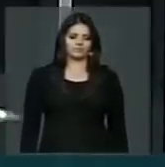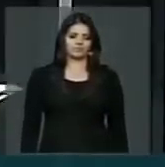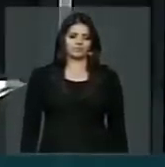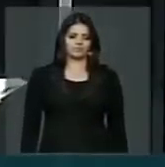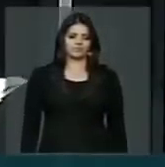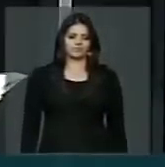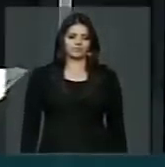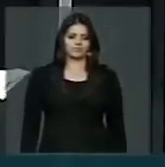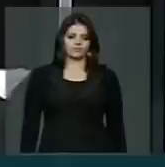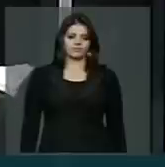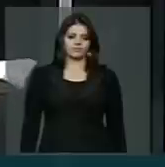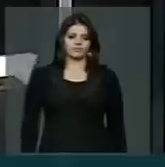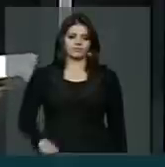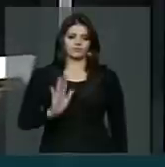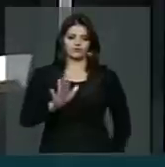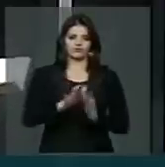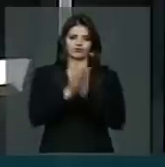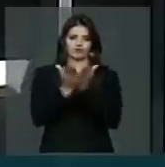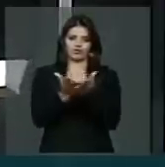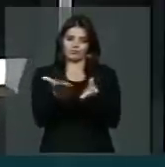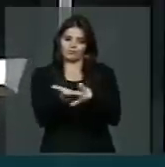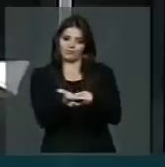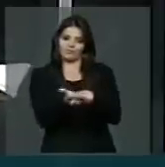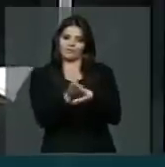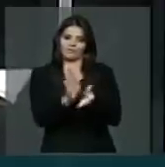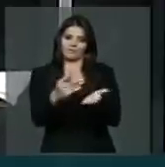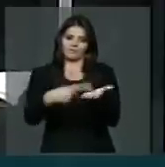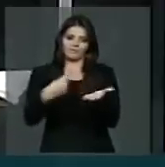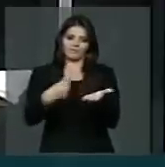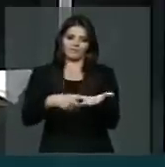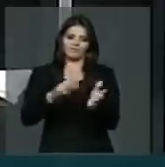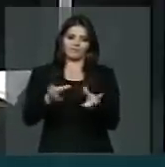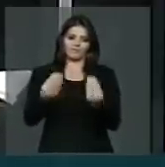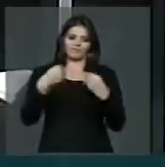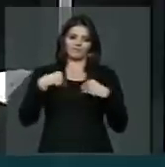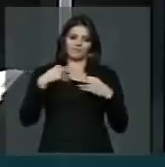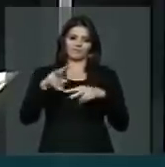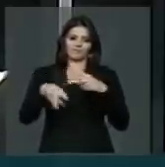Já estava previamente marcado, quando me foi presenteado.